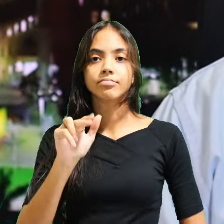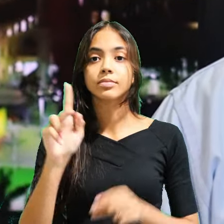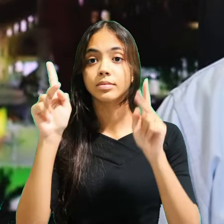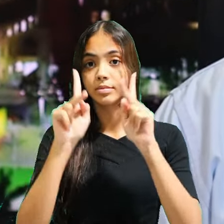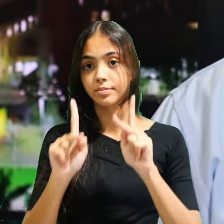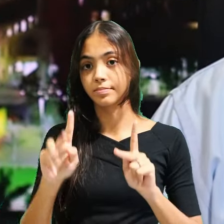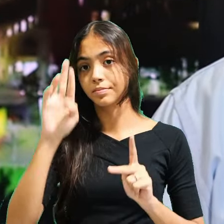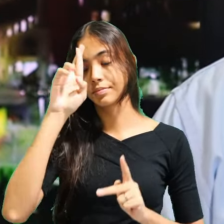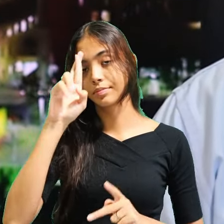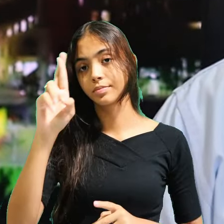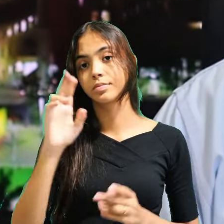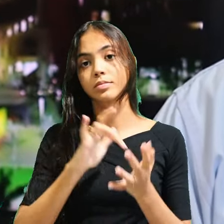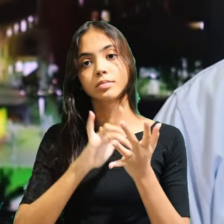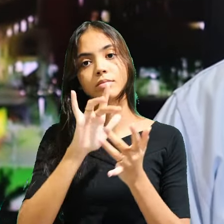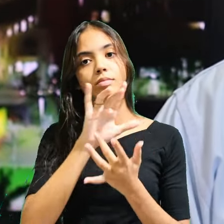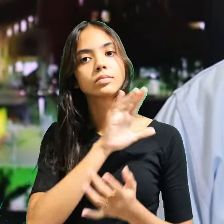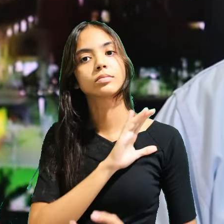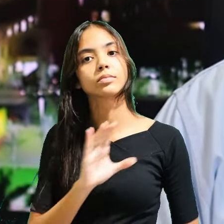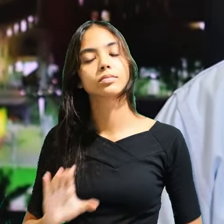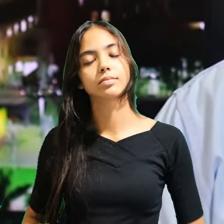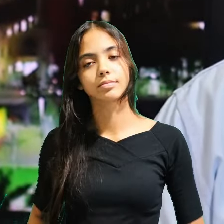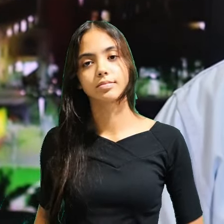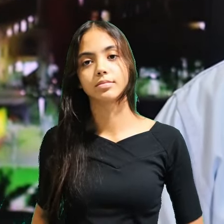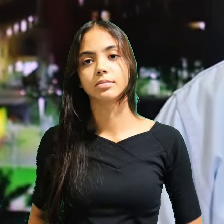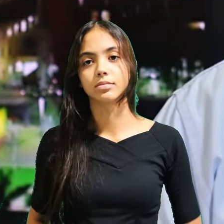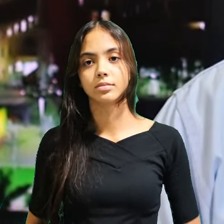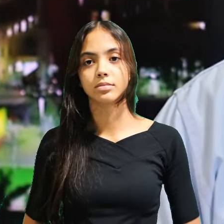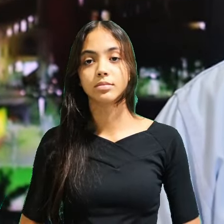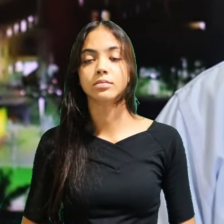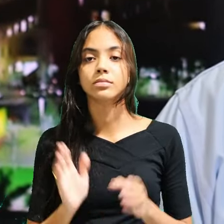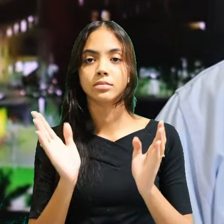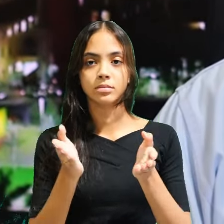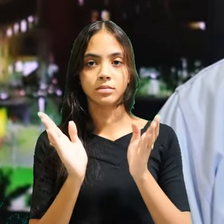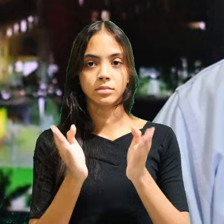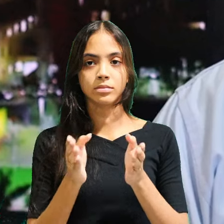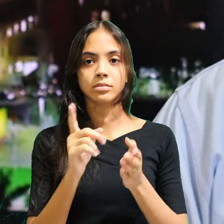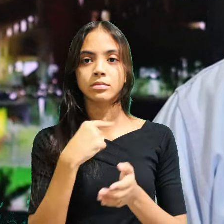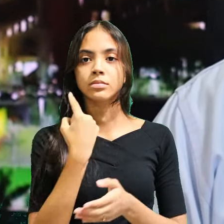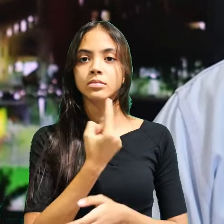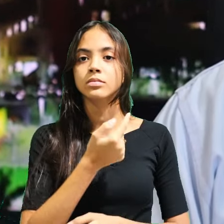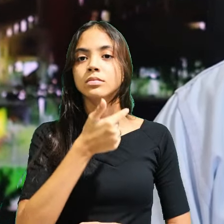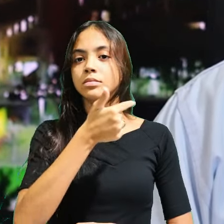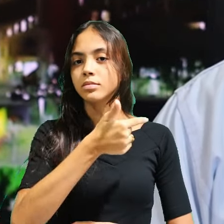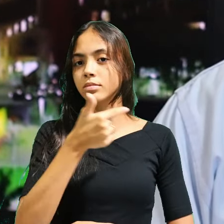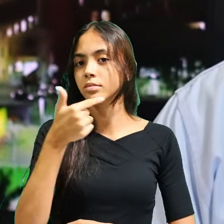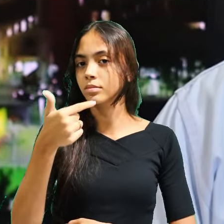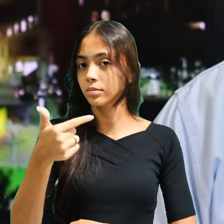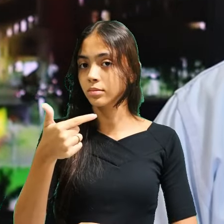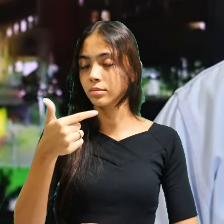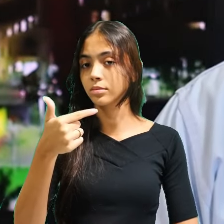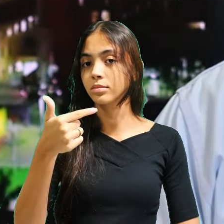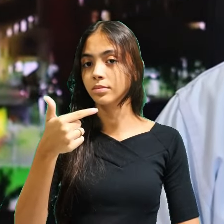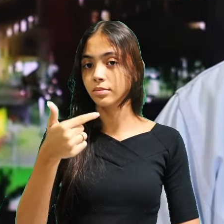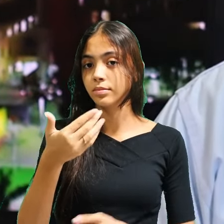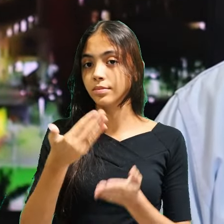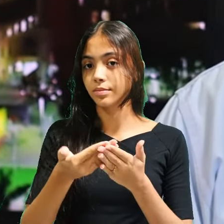Meus amados irmãos, a paz do Senhor Jesus Cristo. Hoje, nosso